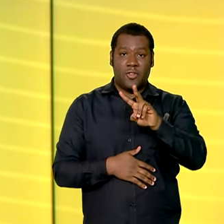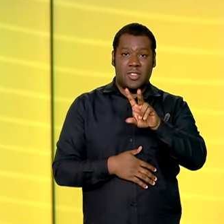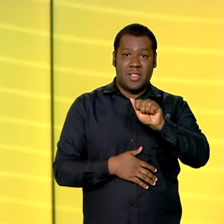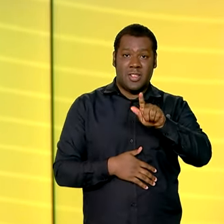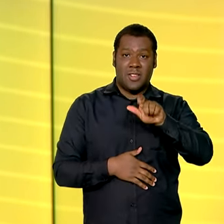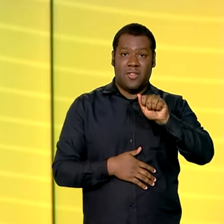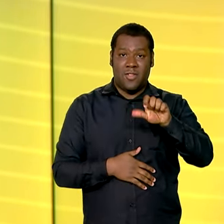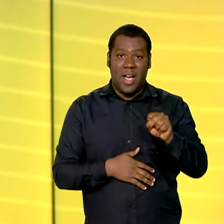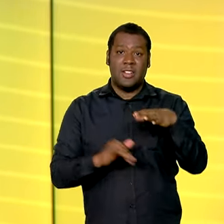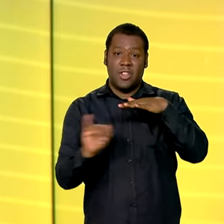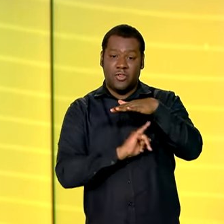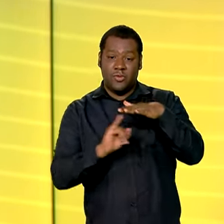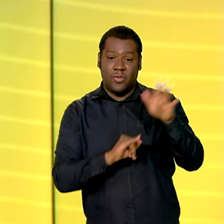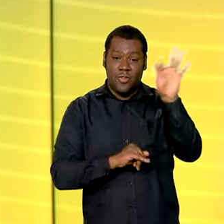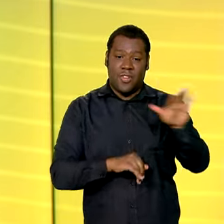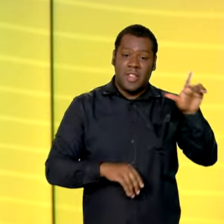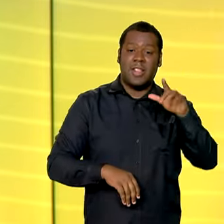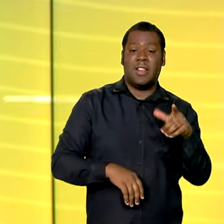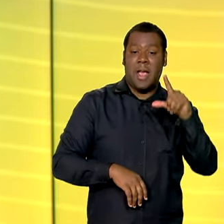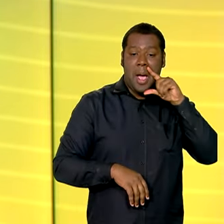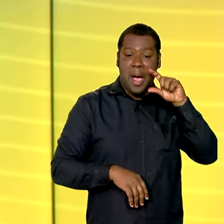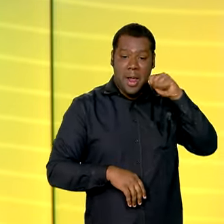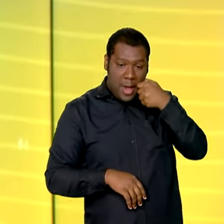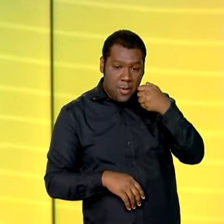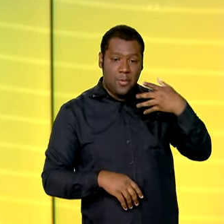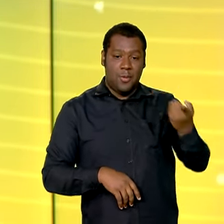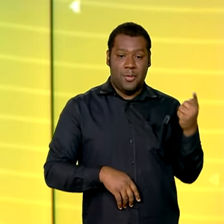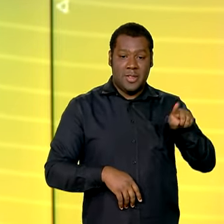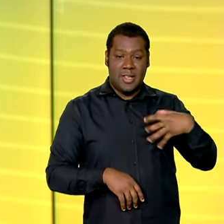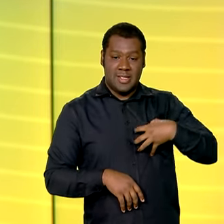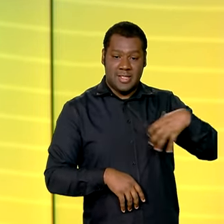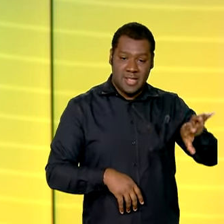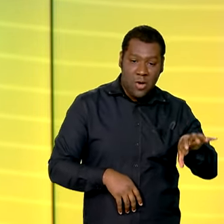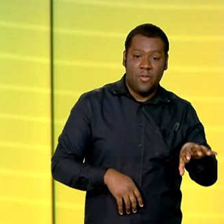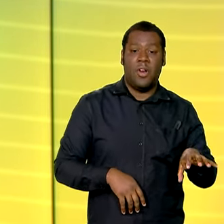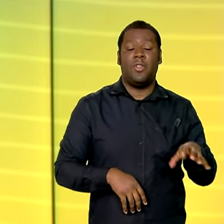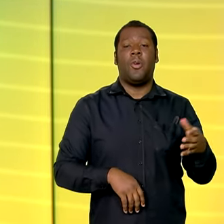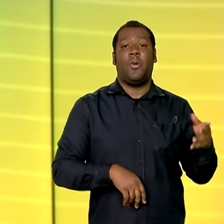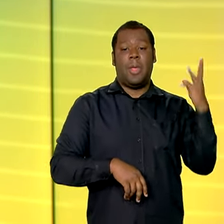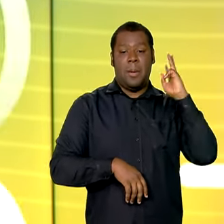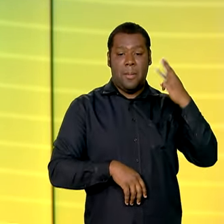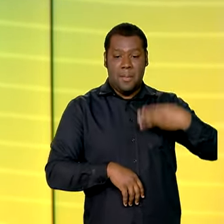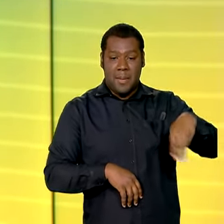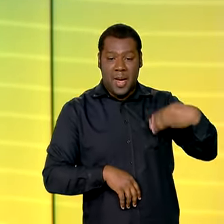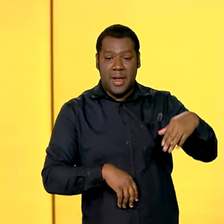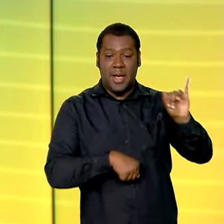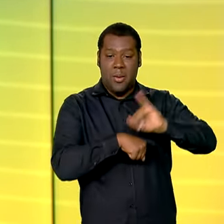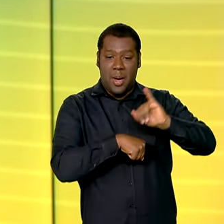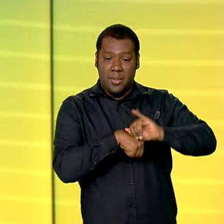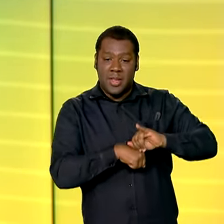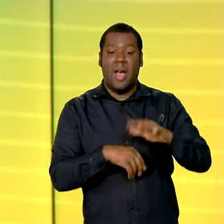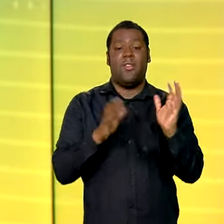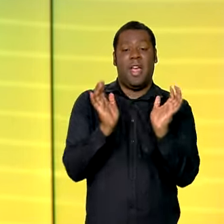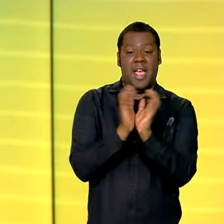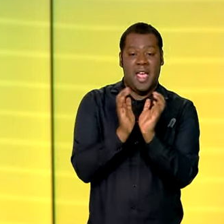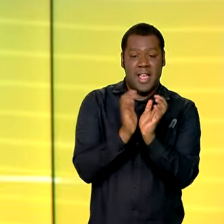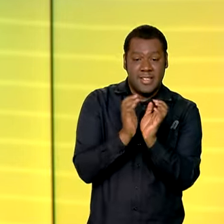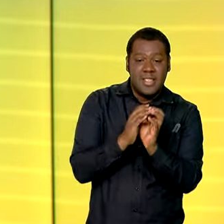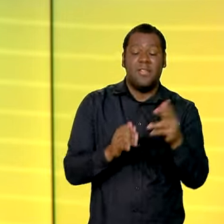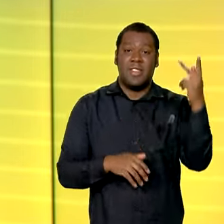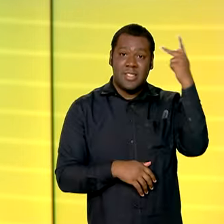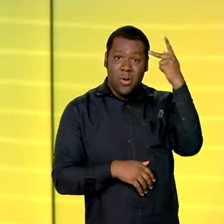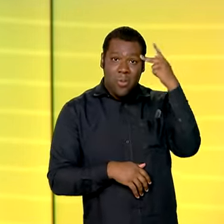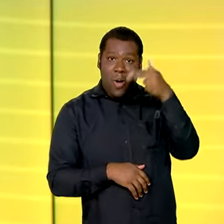institutos federais nas cidades de Aracaju, Salvador, São Luís, Recife, São Paulo e em Nova Iguaçu,